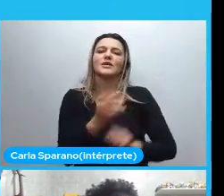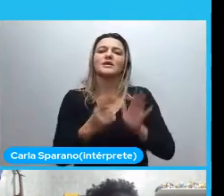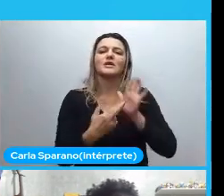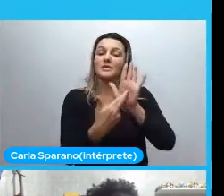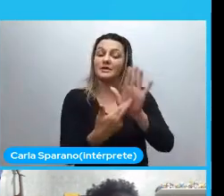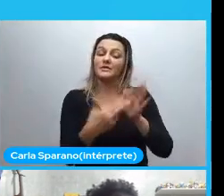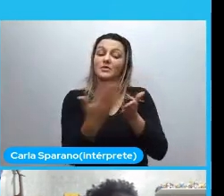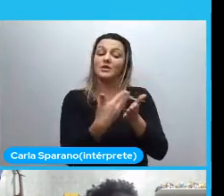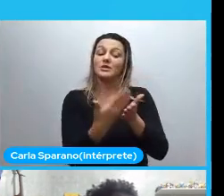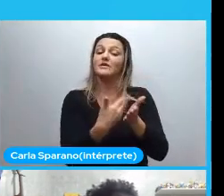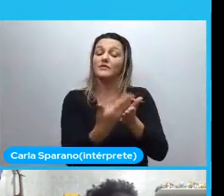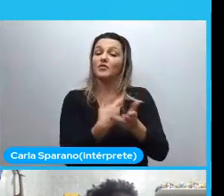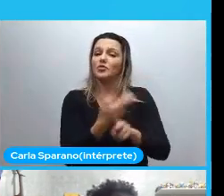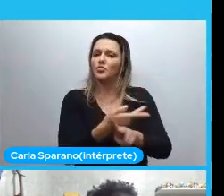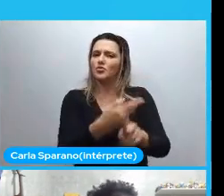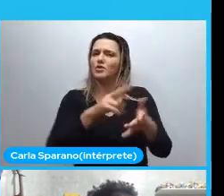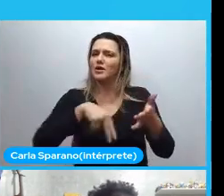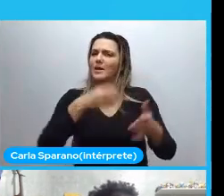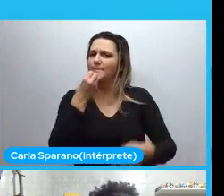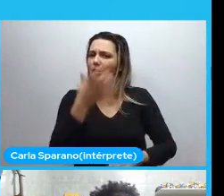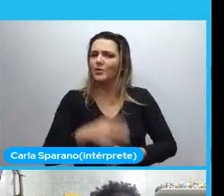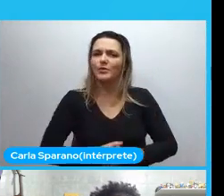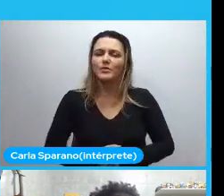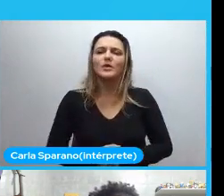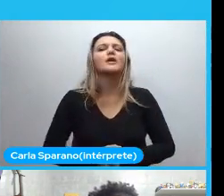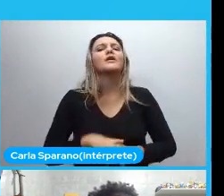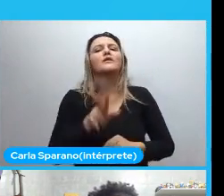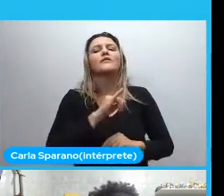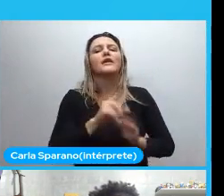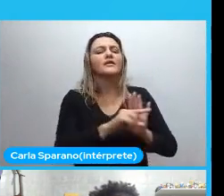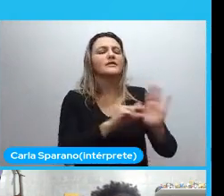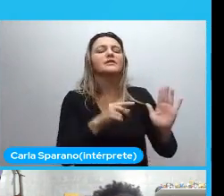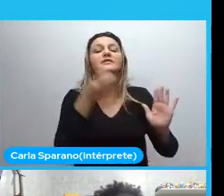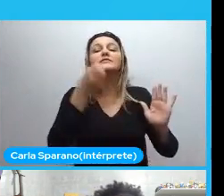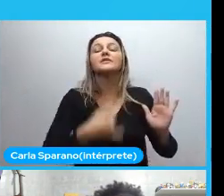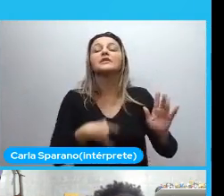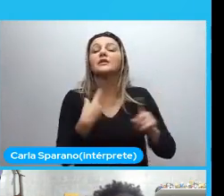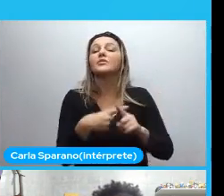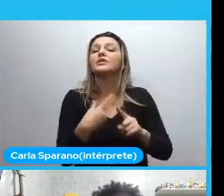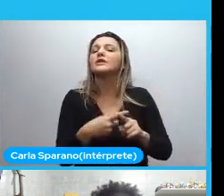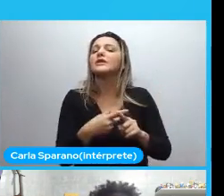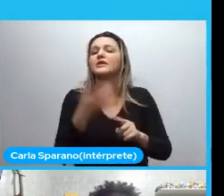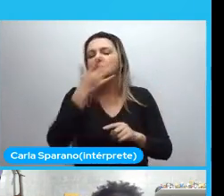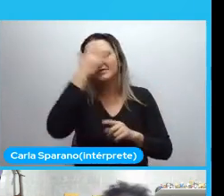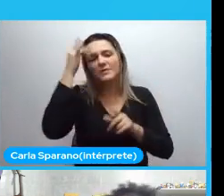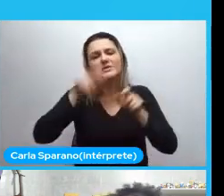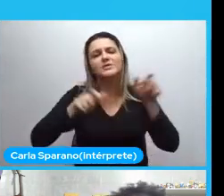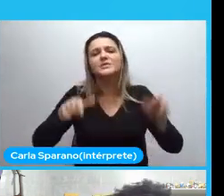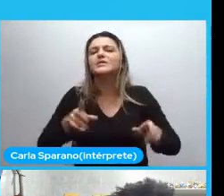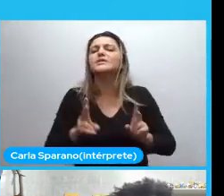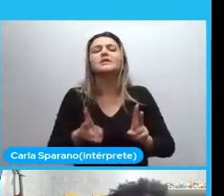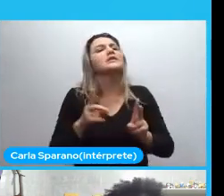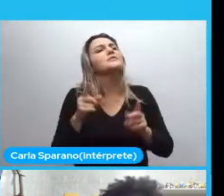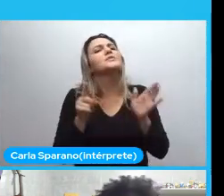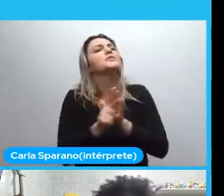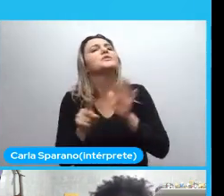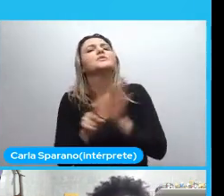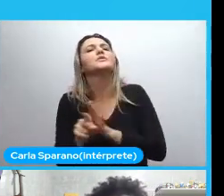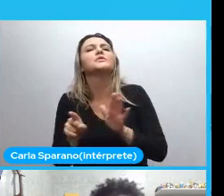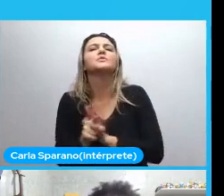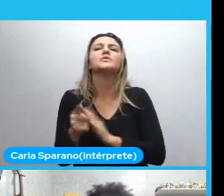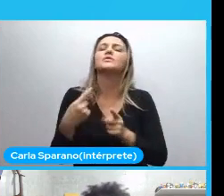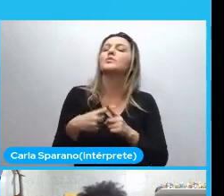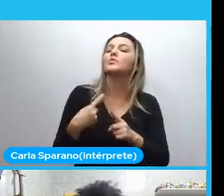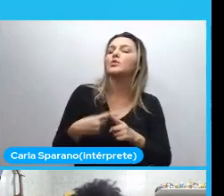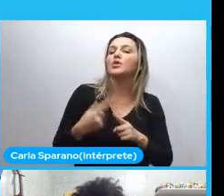E ela vai dizer. É. Por que as pessoas. Não. As pessoas sempre questionam. Por que a gente. está nos espaços. Que elas criam.